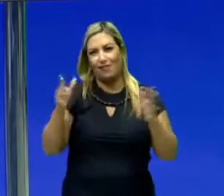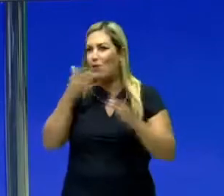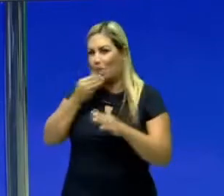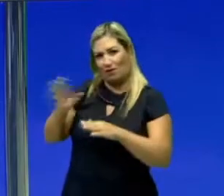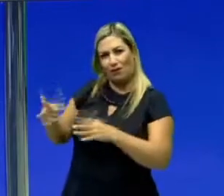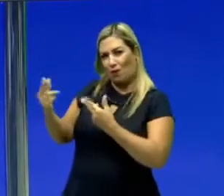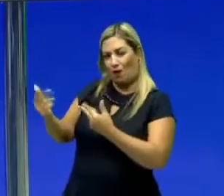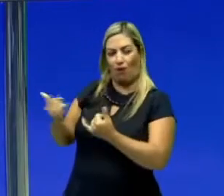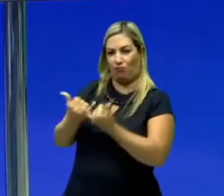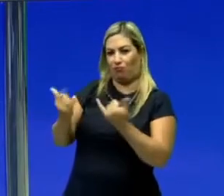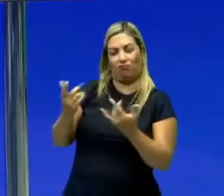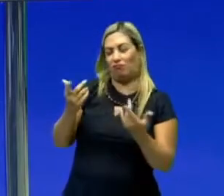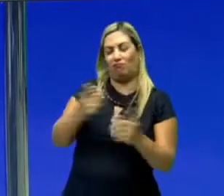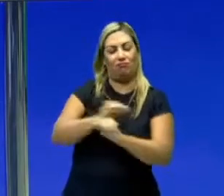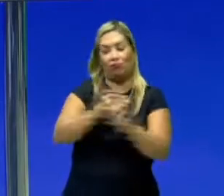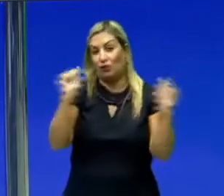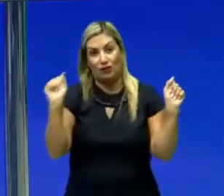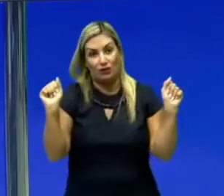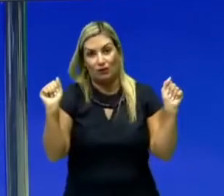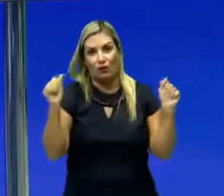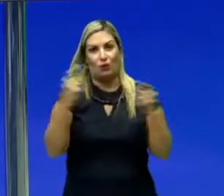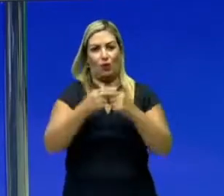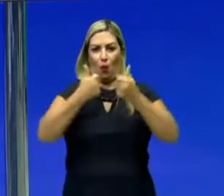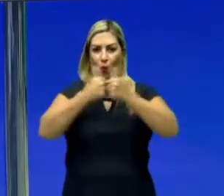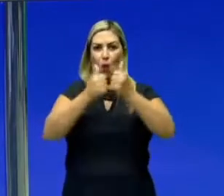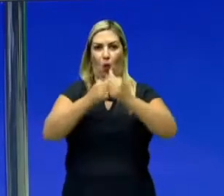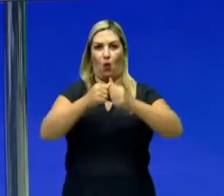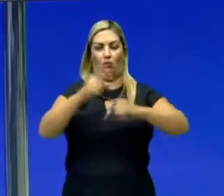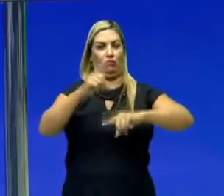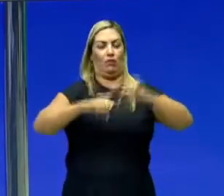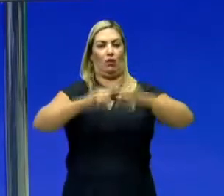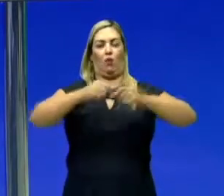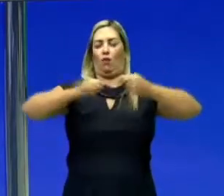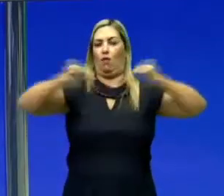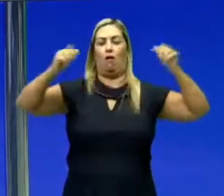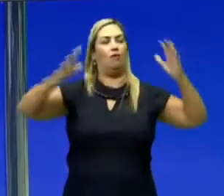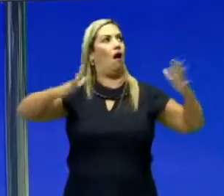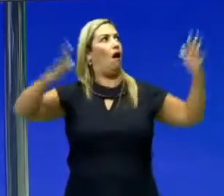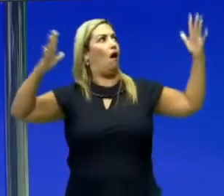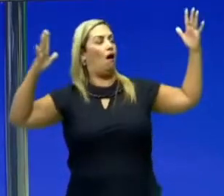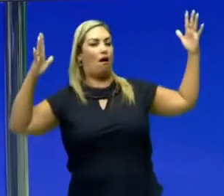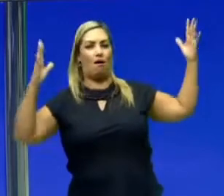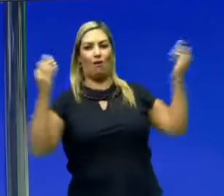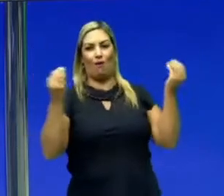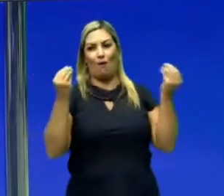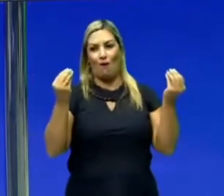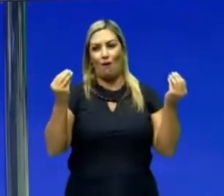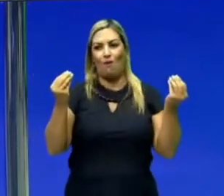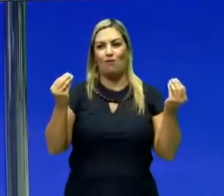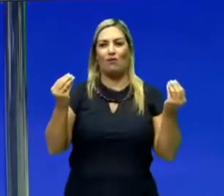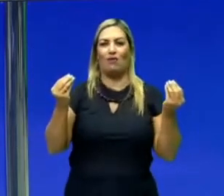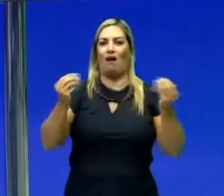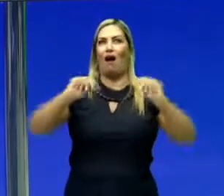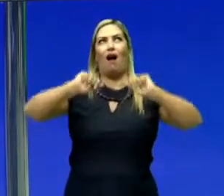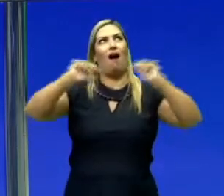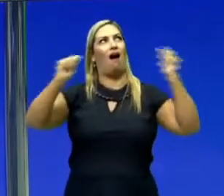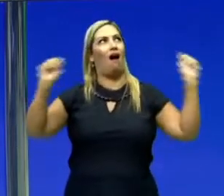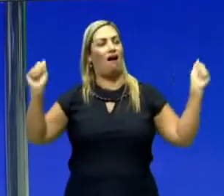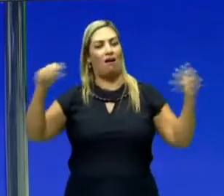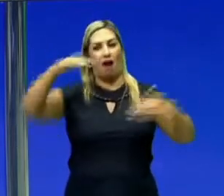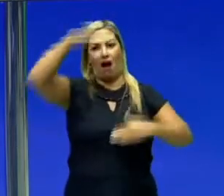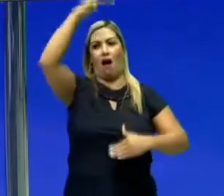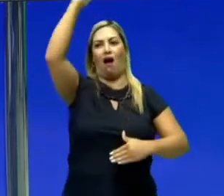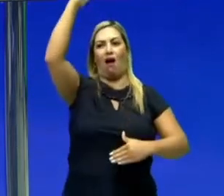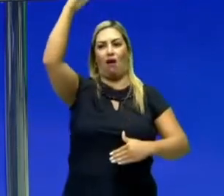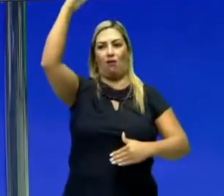menininho? Não, né, pessoal? Porque esse ônibus tem uma massa muito grande. Então, como a massa dele é muito alta, você